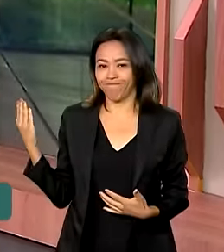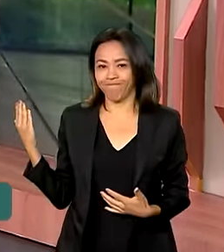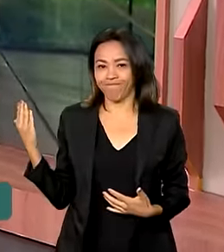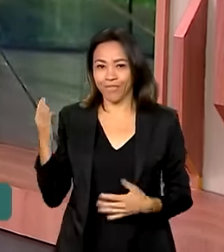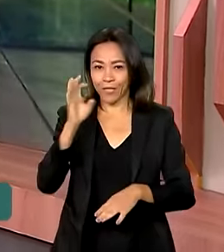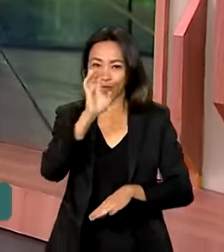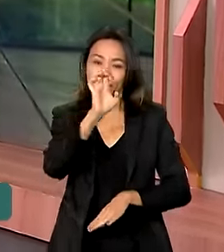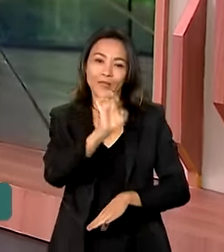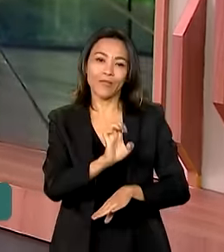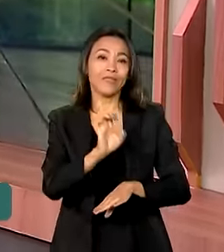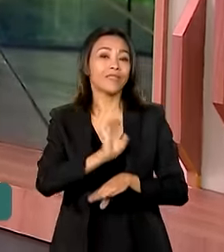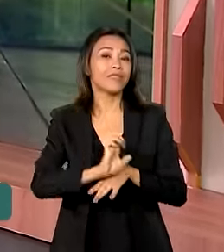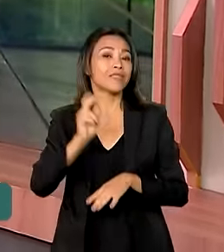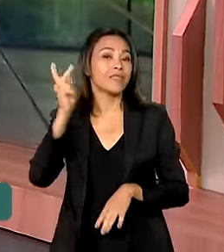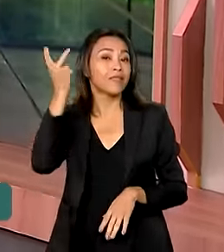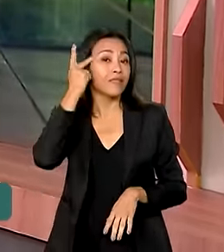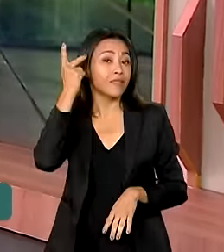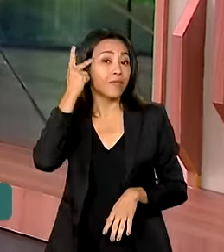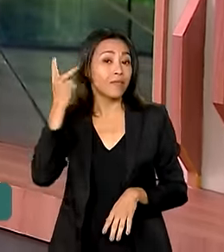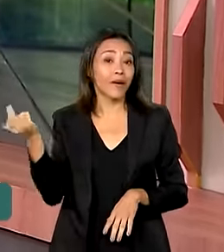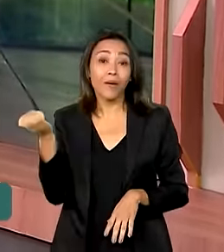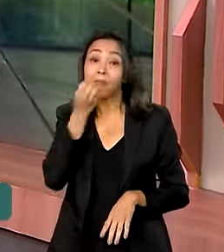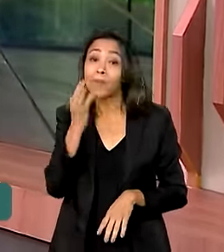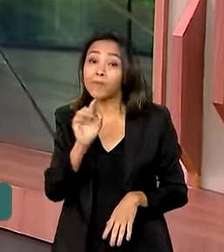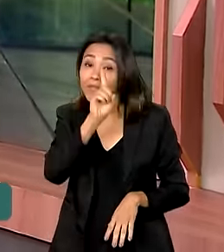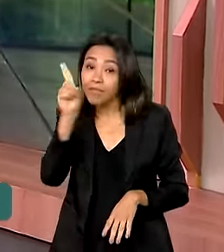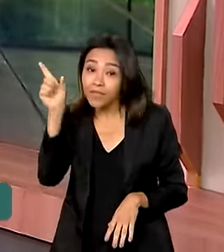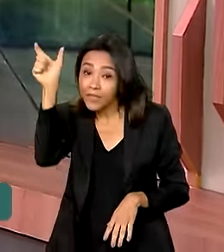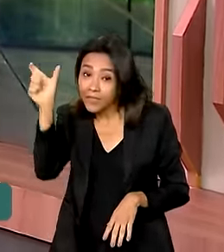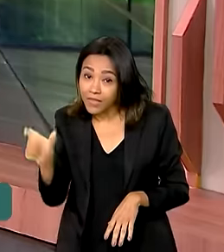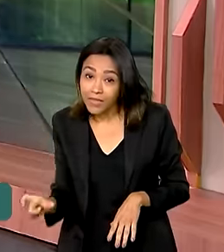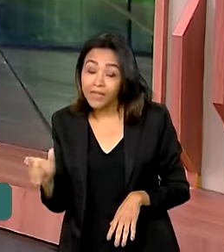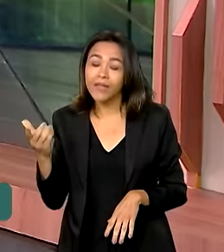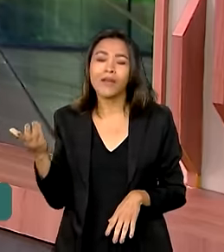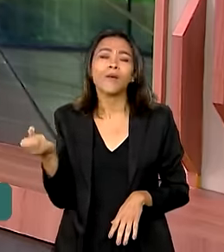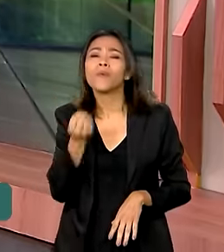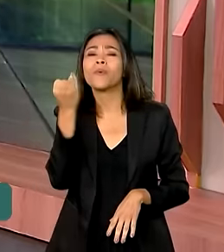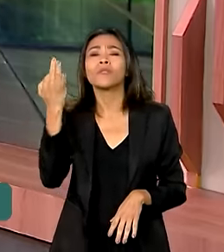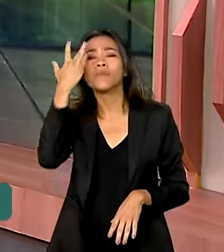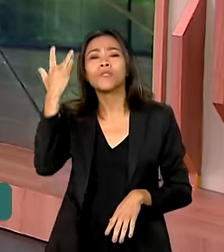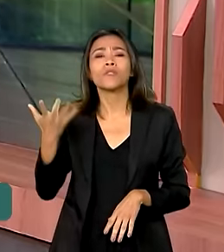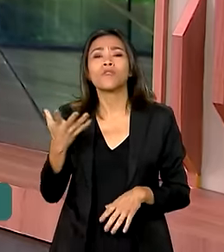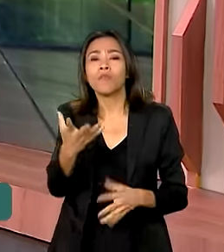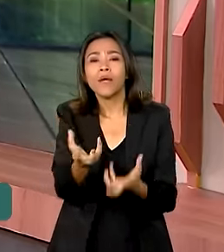de São Paulo. Bom dia, Dimas. Quantas pessoas devem receber o benefício?